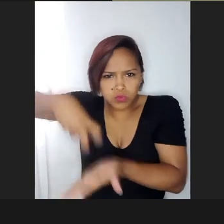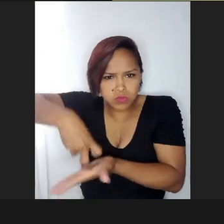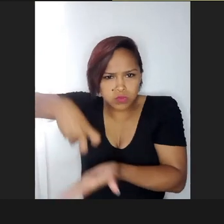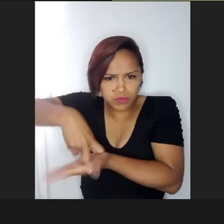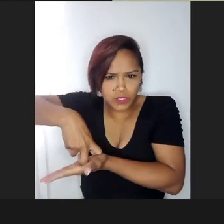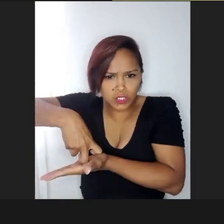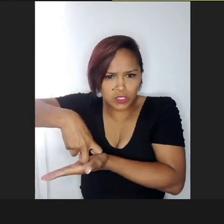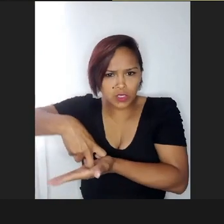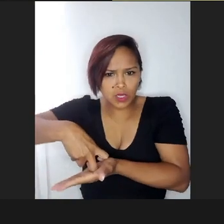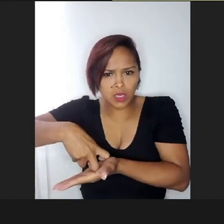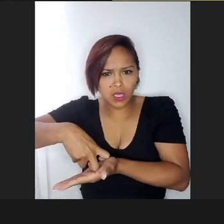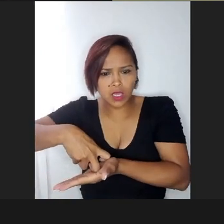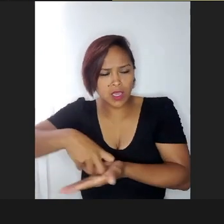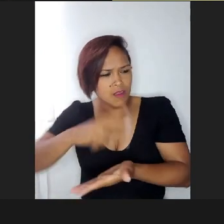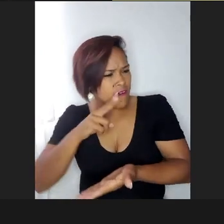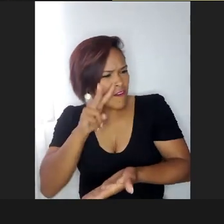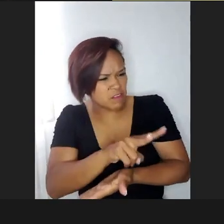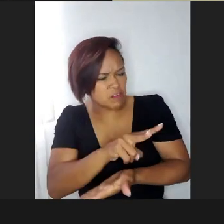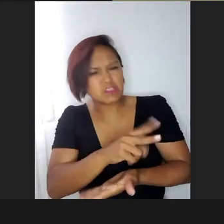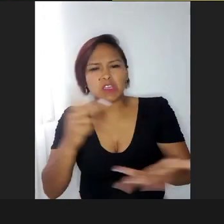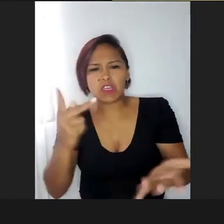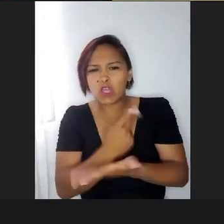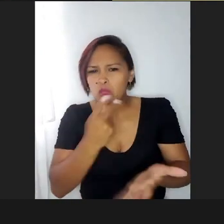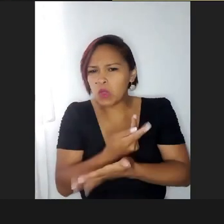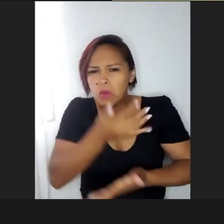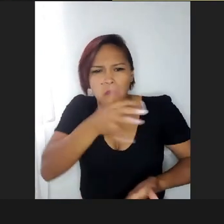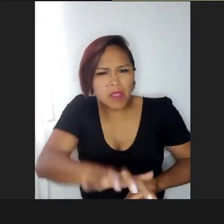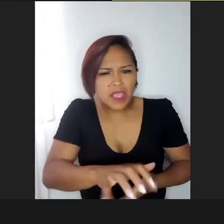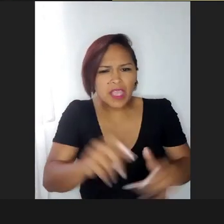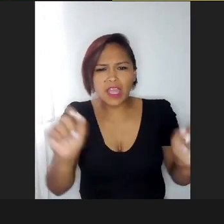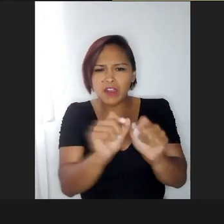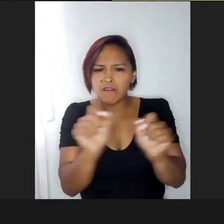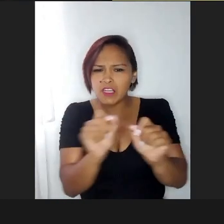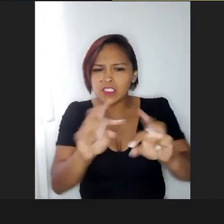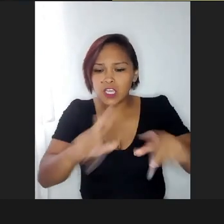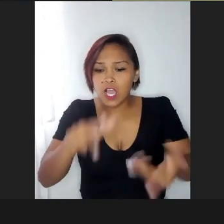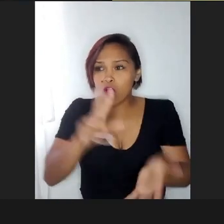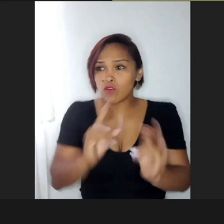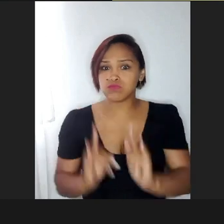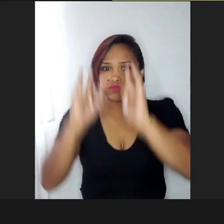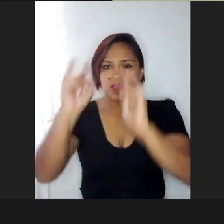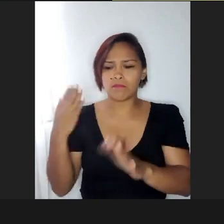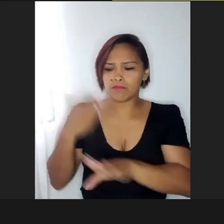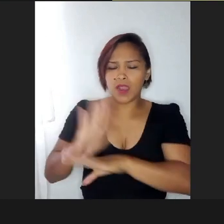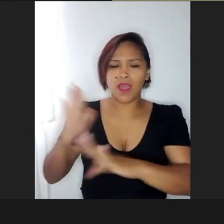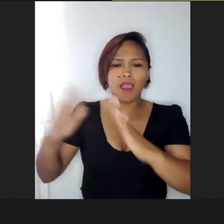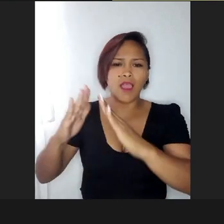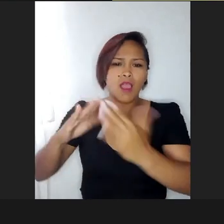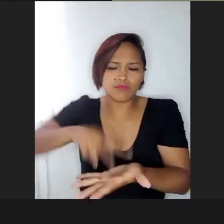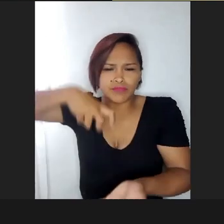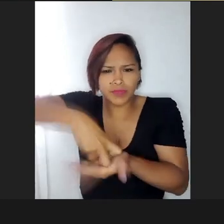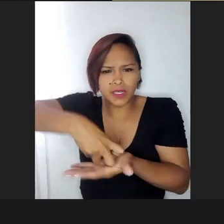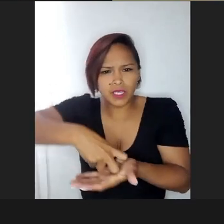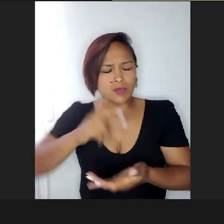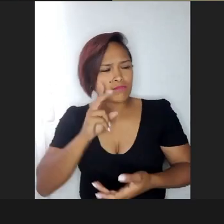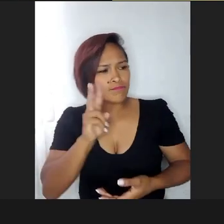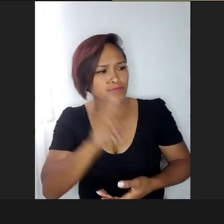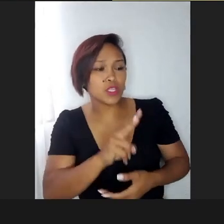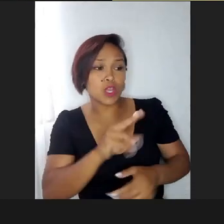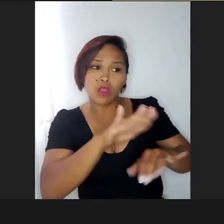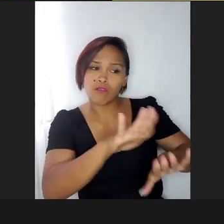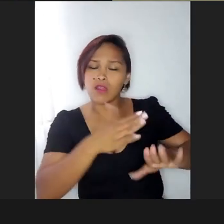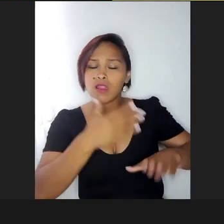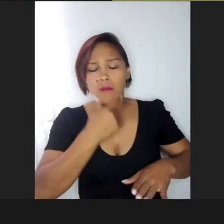você, né, não quero que você faça mais isso, você vai subir agora de castigo, e eu depois olhei pra esse pai e falei, não faça